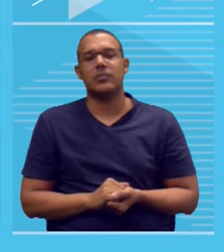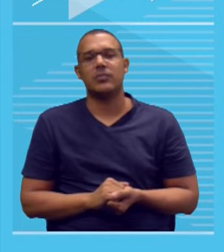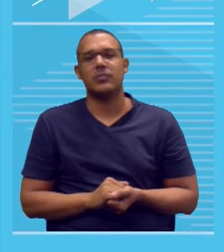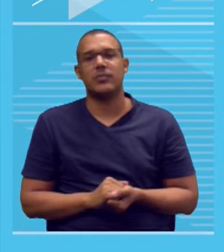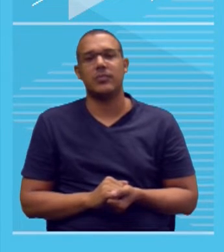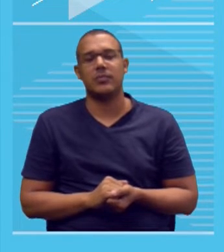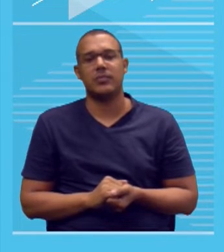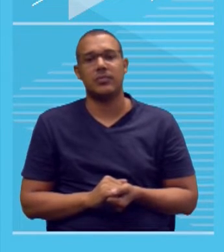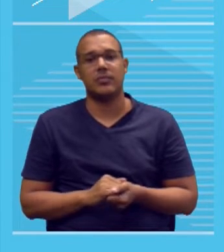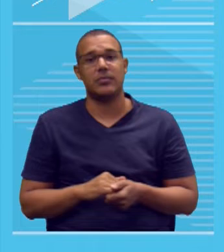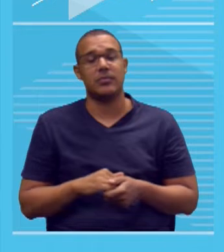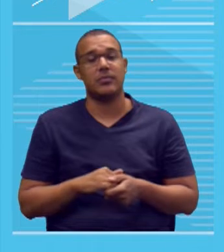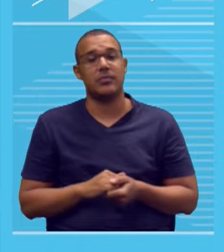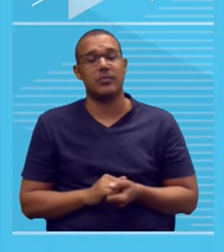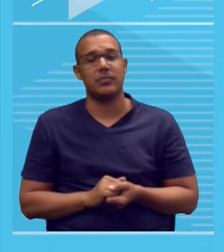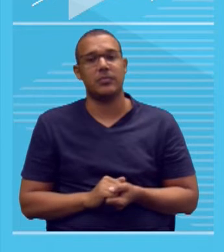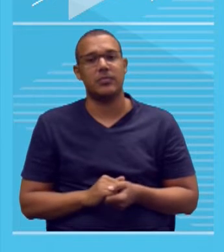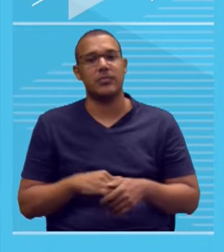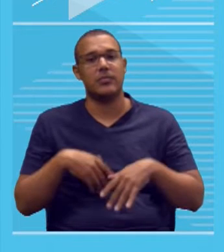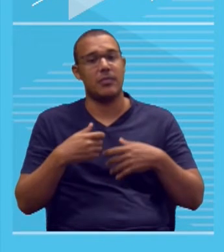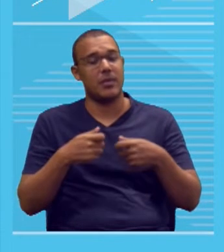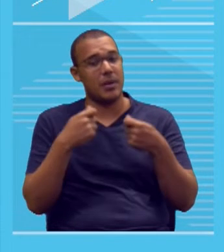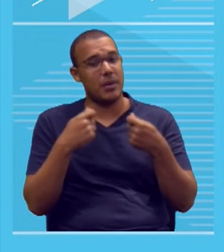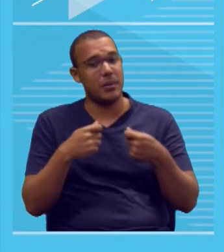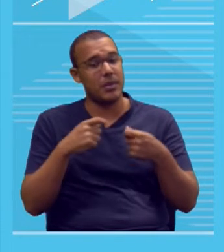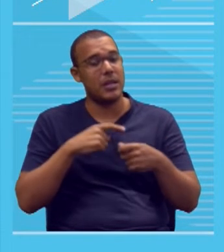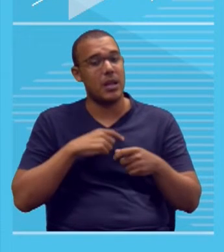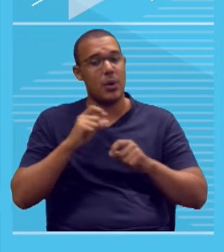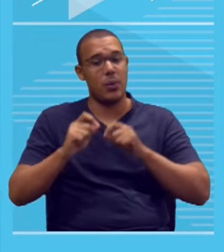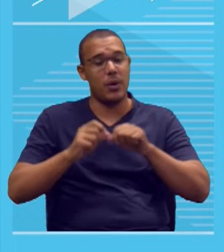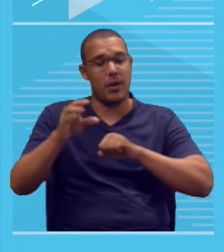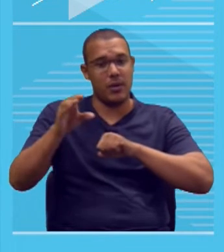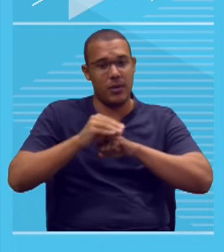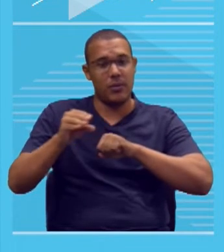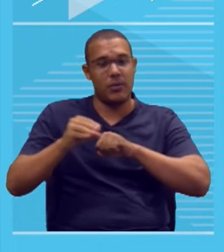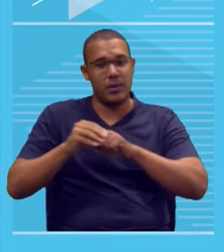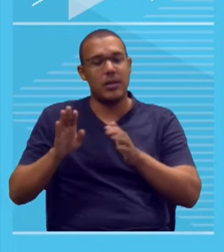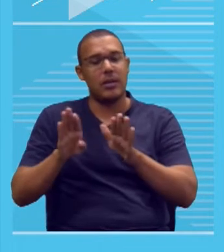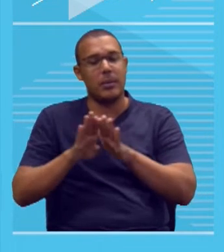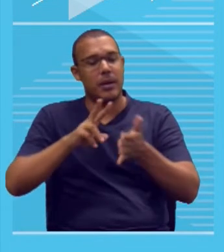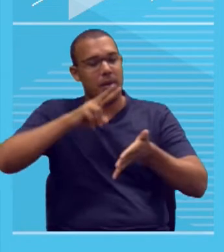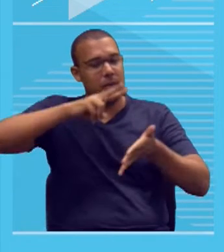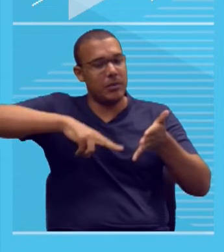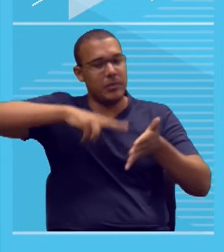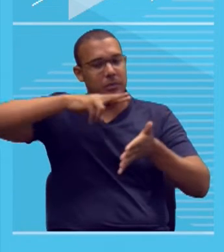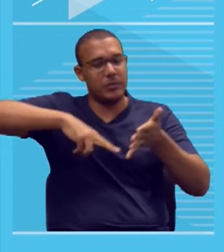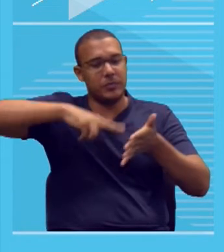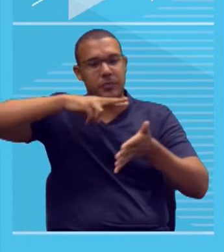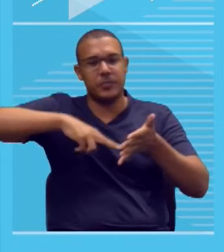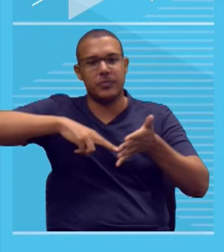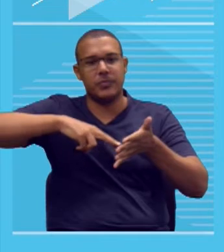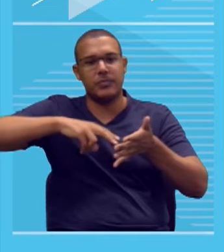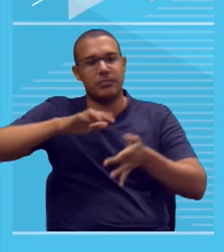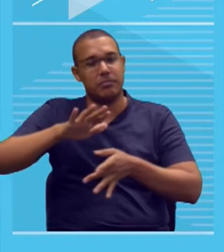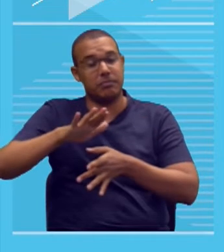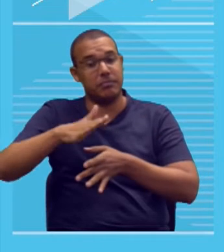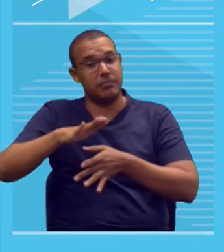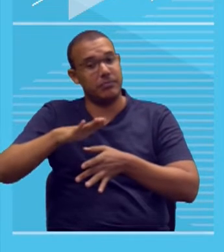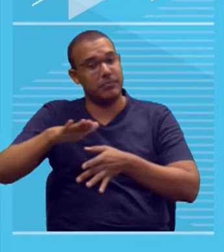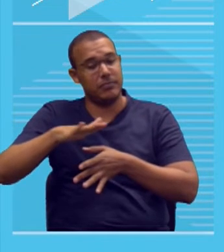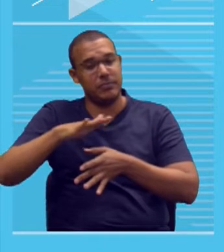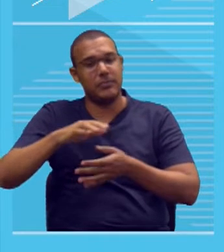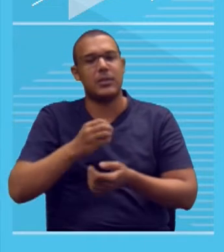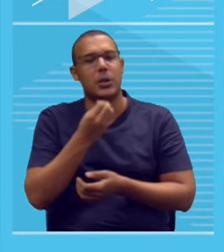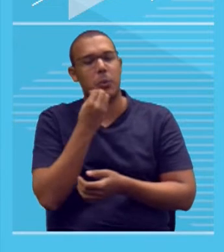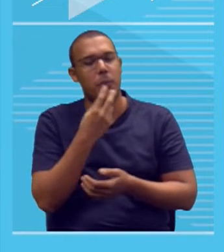Agora, você está vendo que para isso é preciso ter conhecimento, precisa ter um grau de leitura, no mínimo, mediano. Você tem que